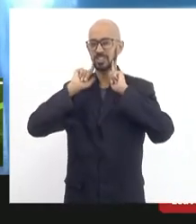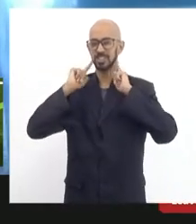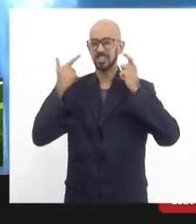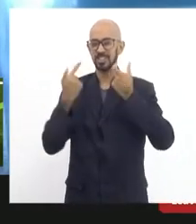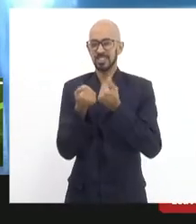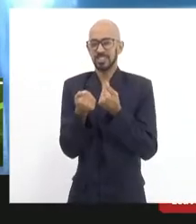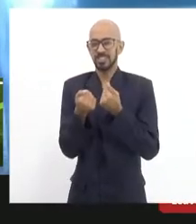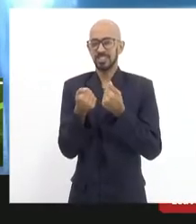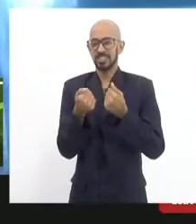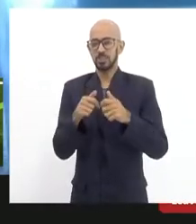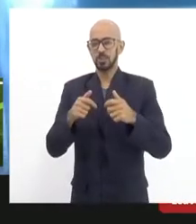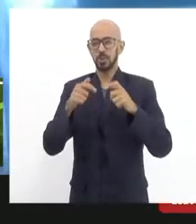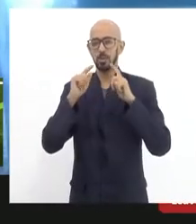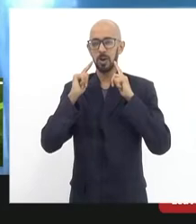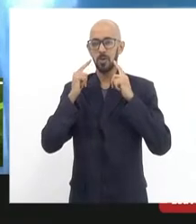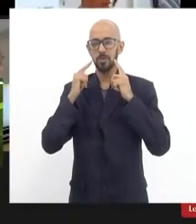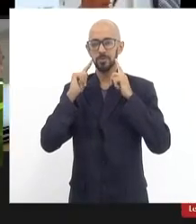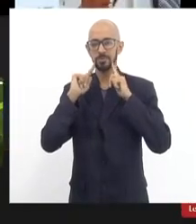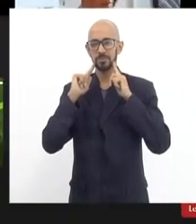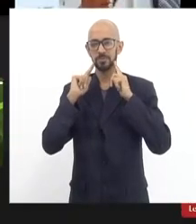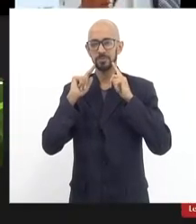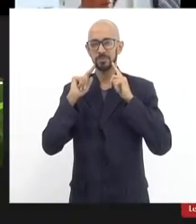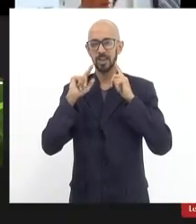deputado Dionísio, a palavra é sua.